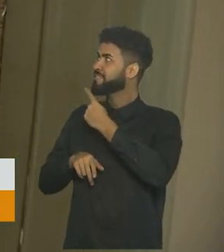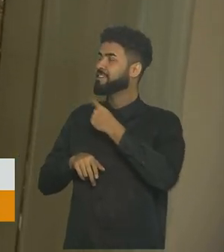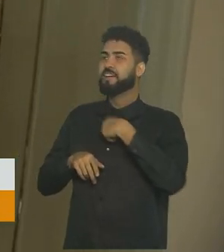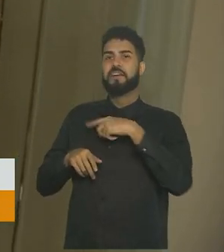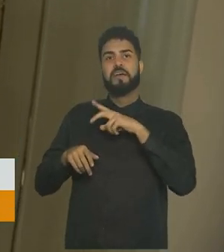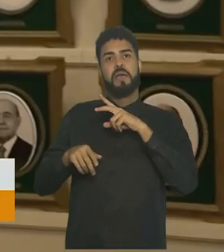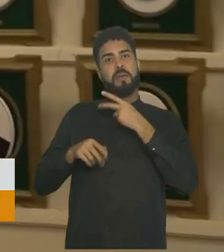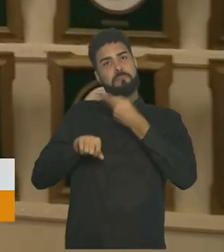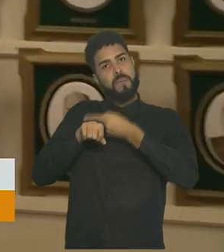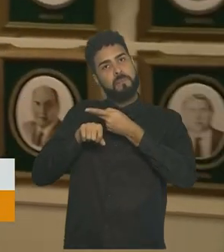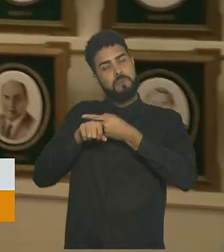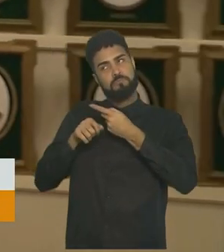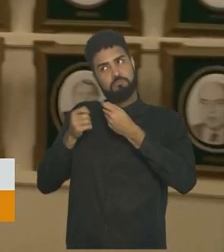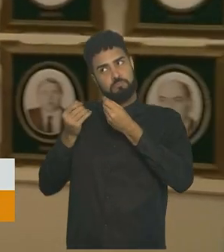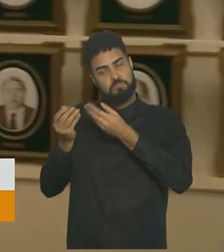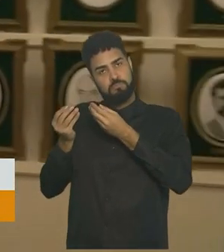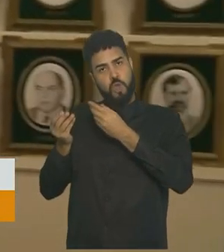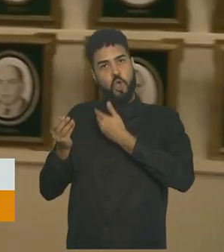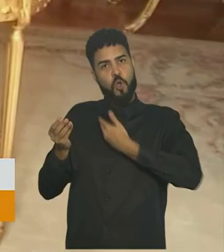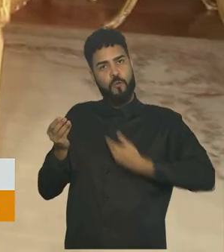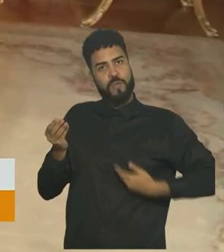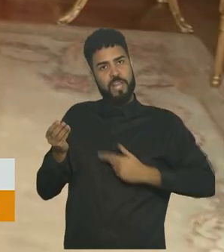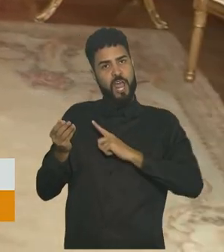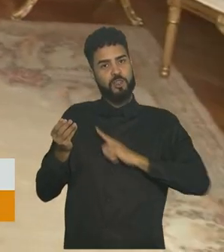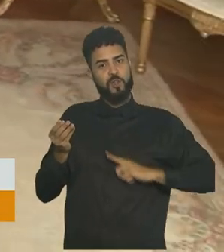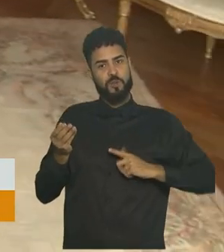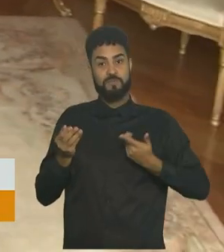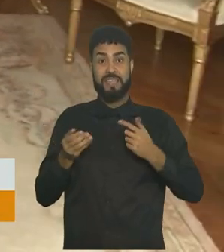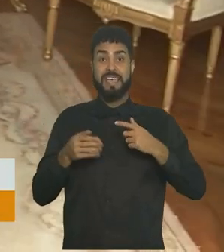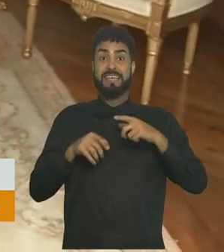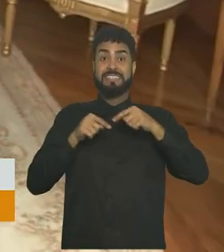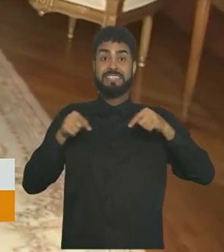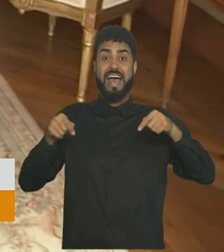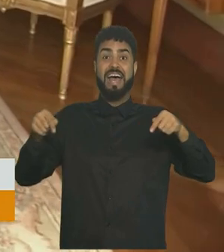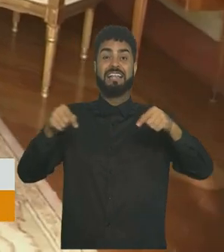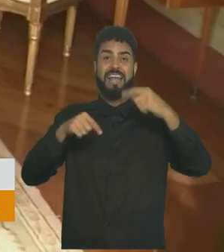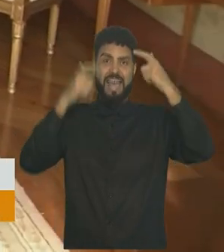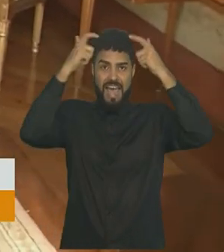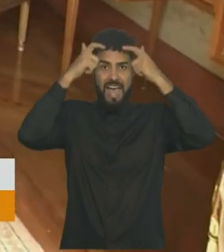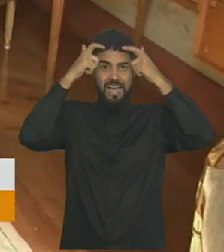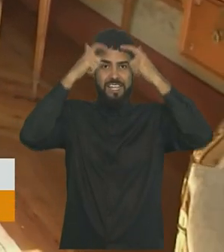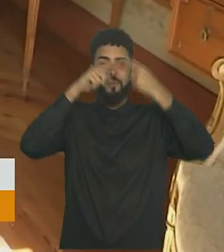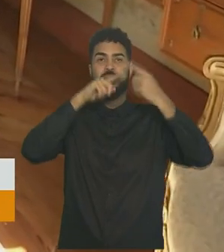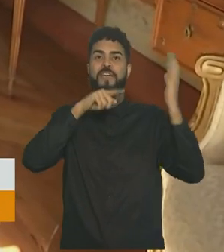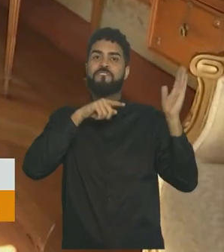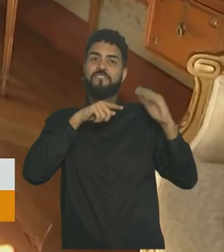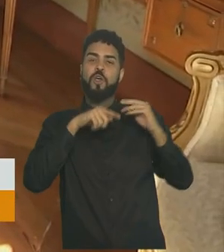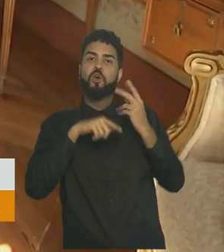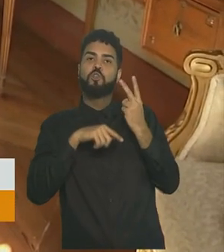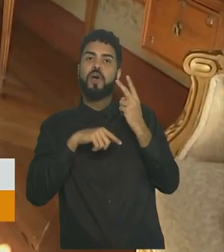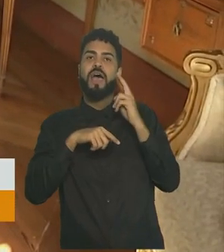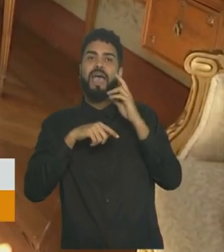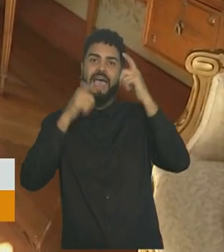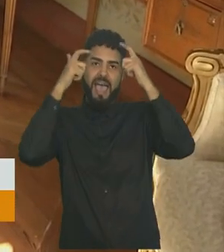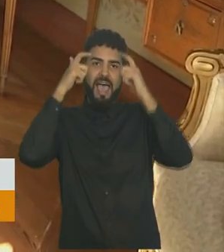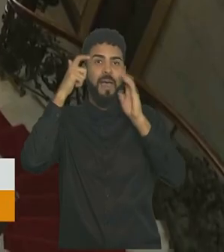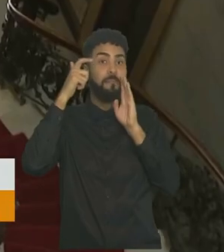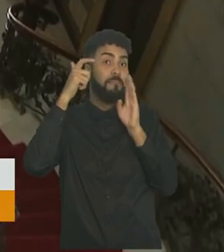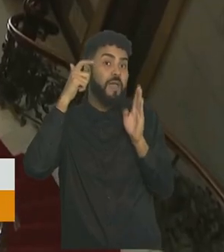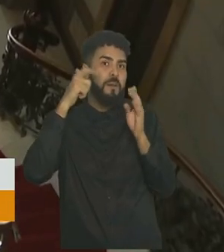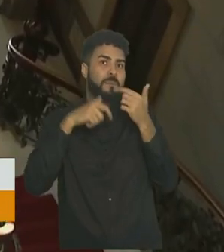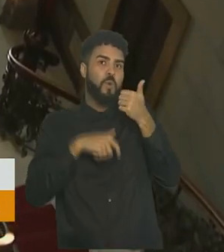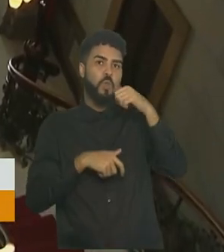oficiais recebidas pelos governadores. A Sala da Rainha, batizada depois da passagem dos Reis Belgas, em 1920,